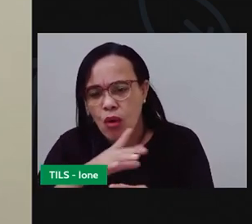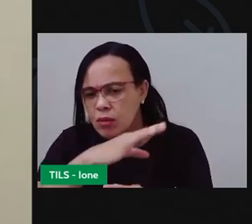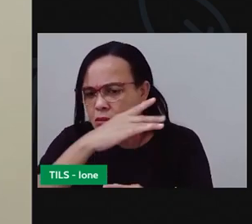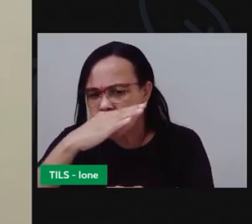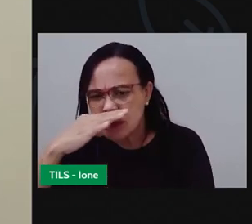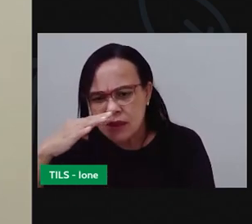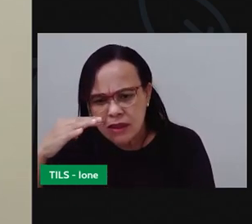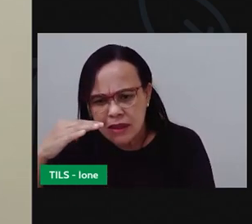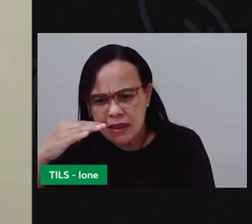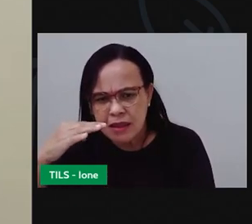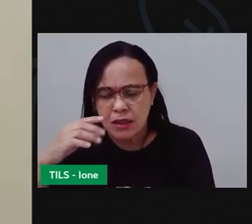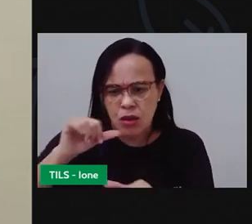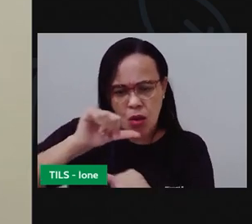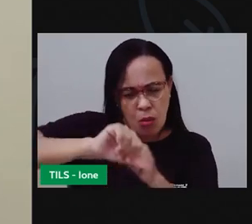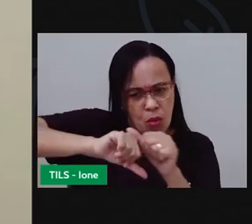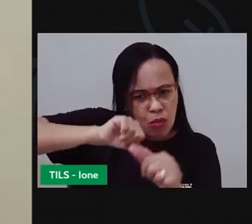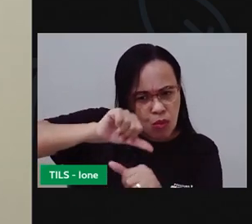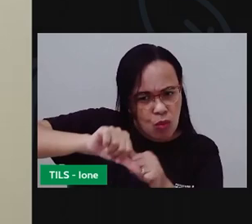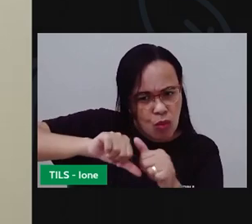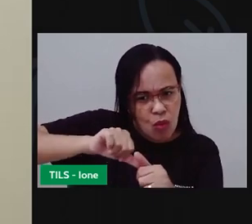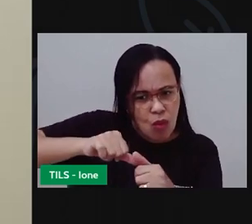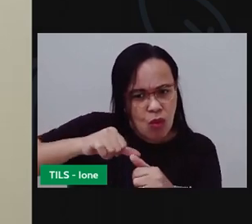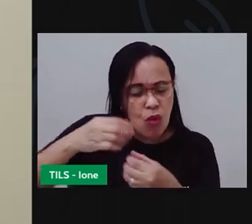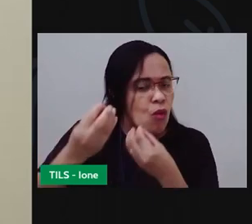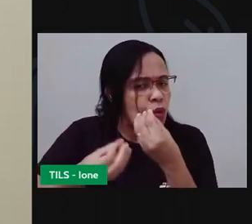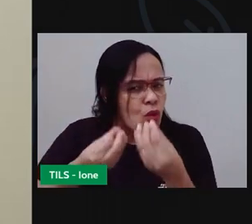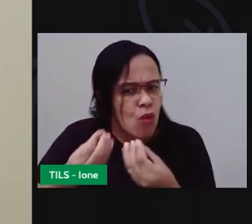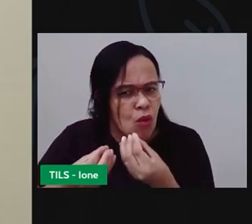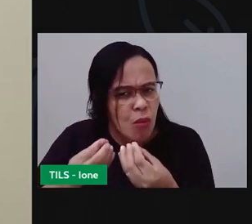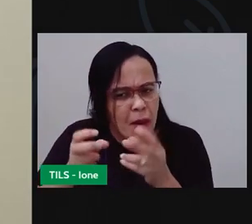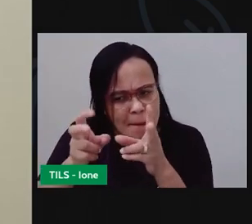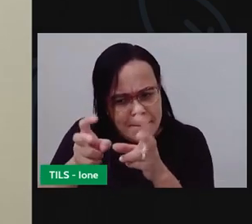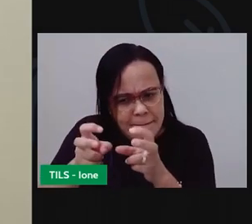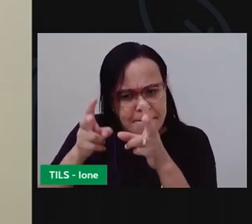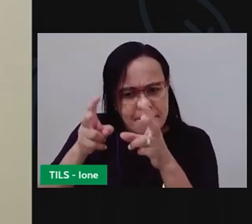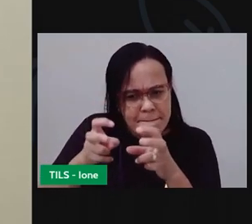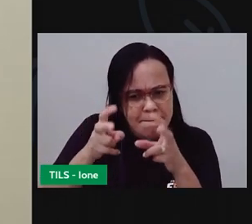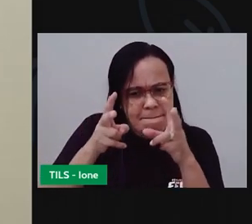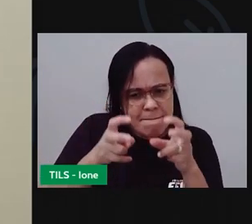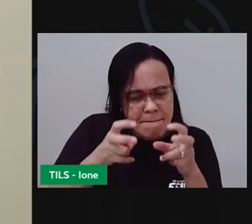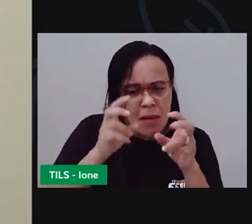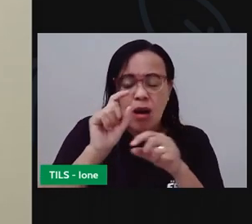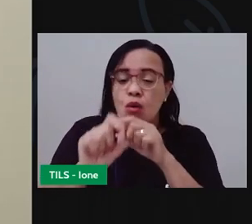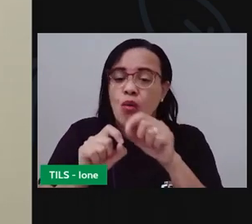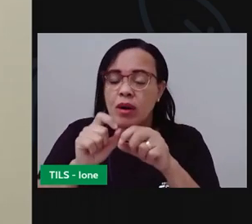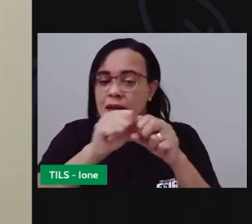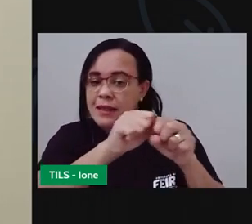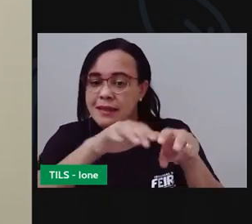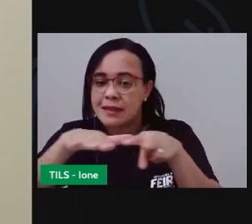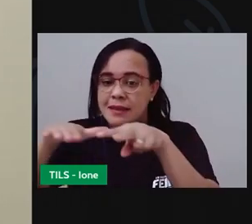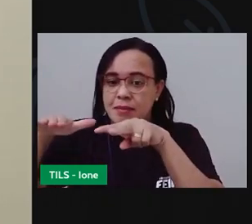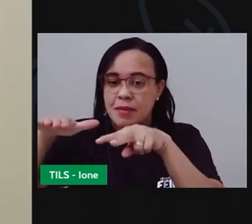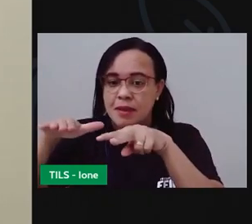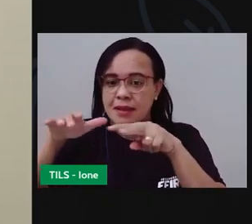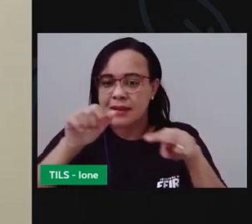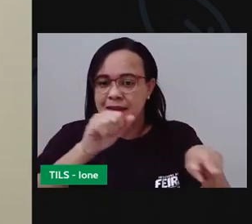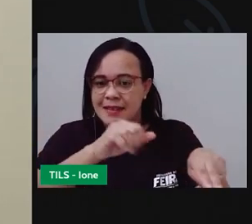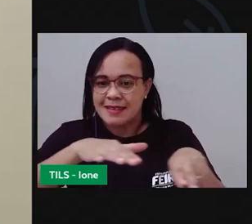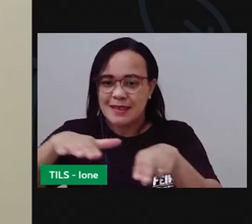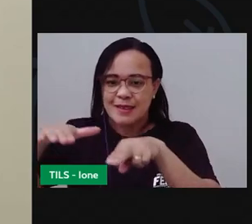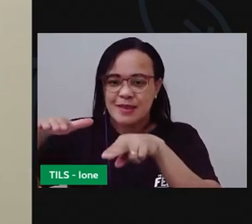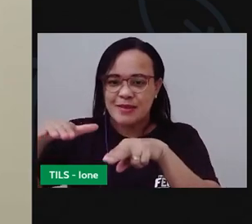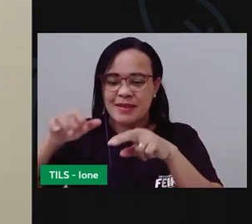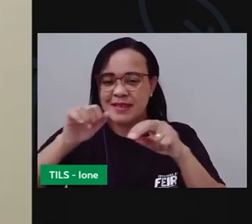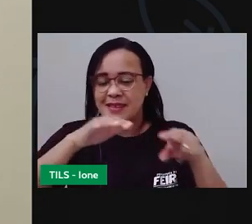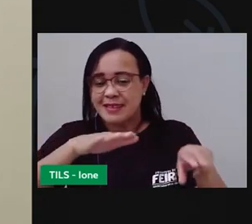você vai perceber que depois de algumas semanas vai começar a surgir aqui um líquido